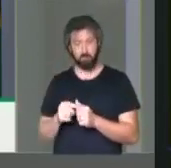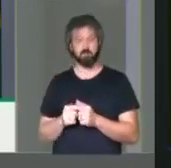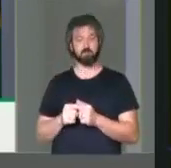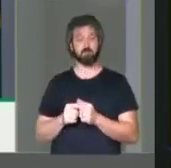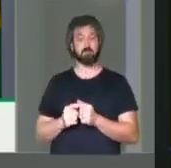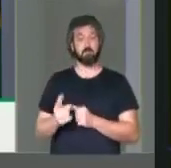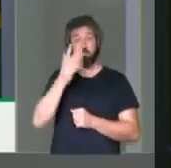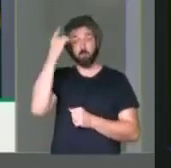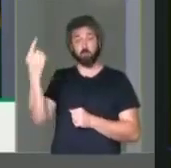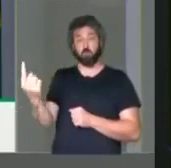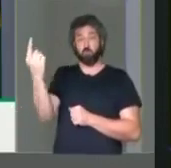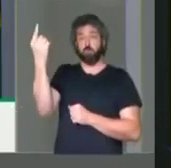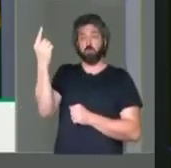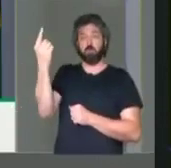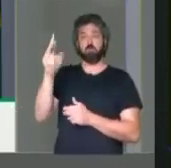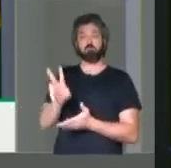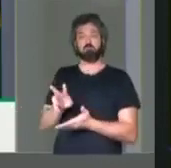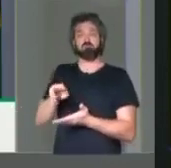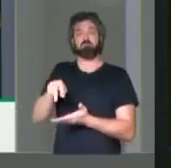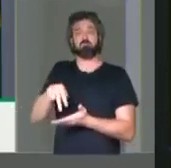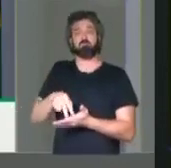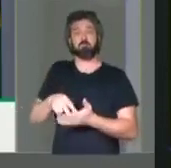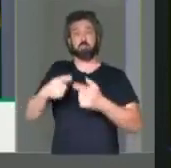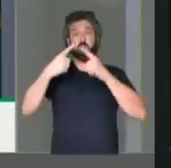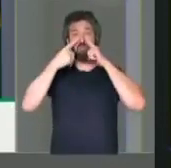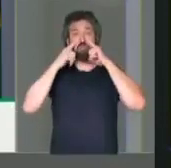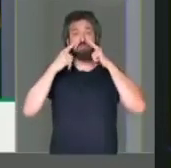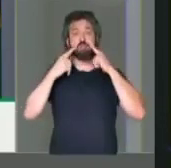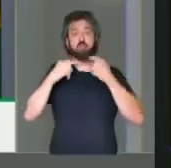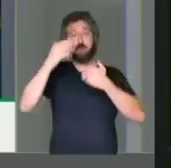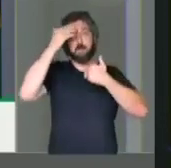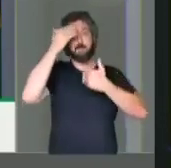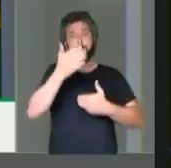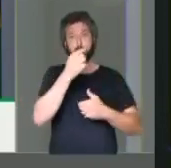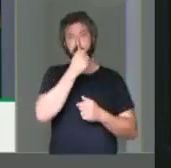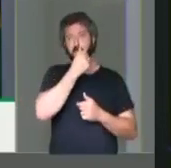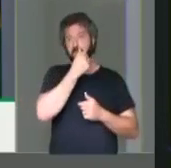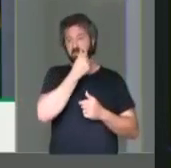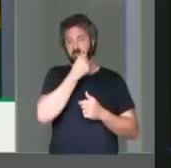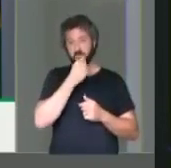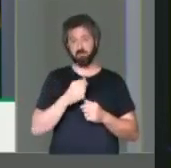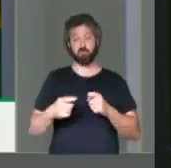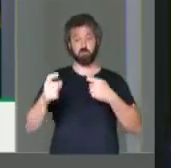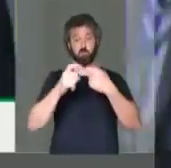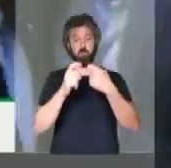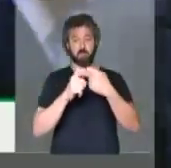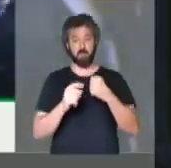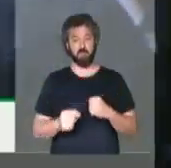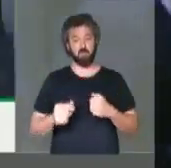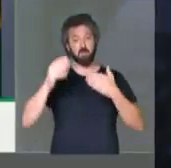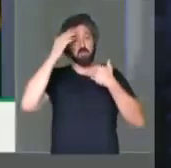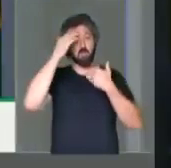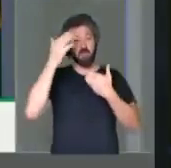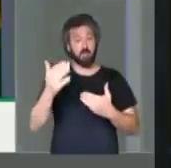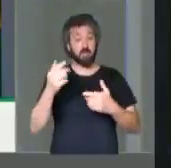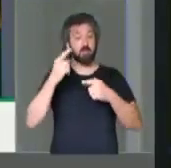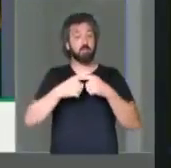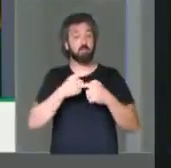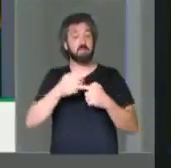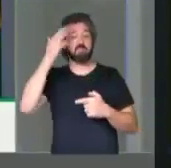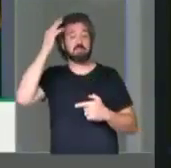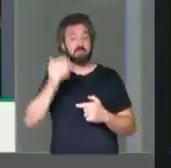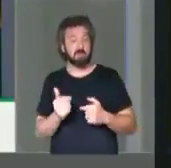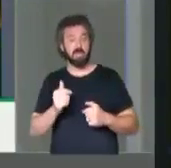e uma daquelas pessoas levantou e chorando, agradeceu ao médico e agradeceu porque